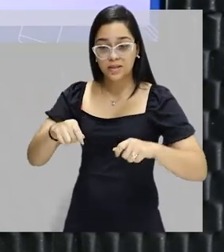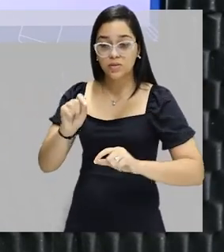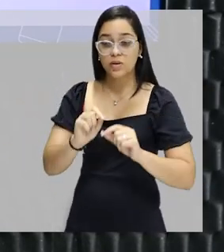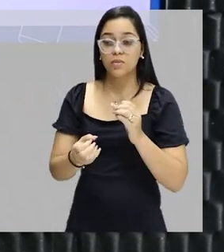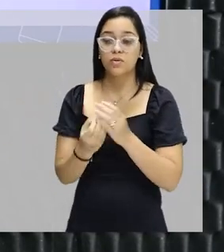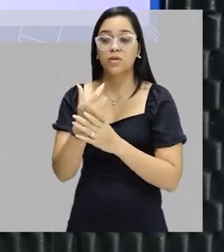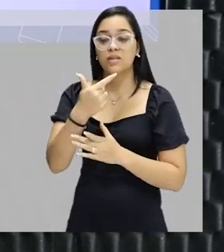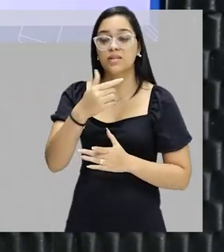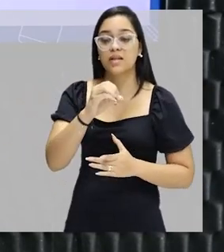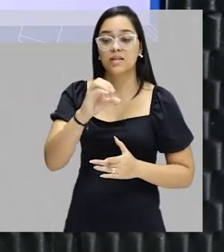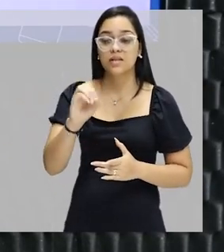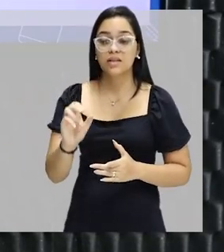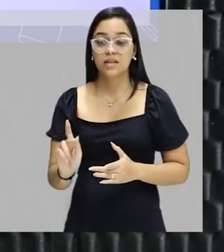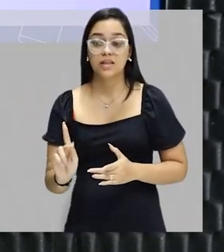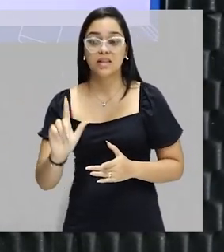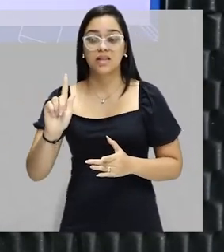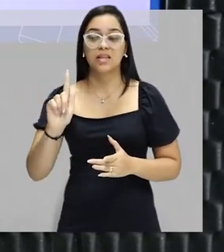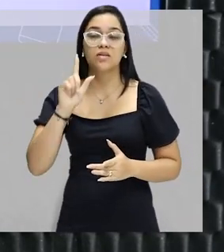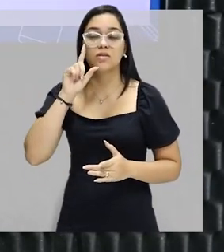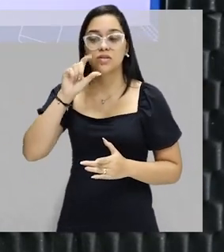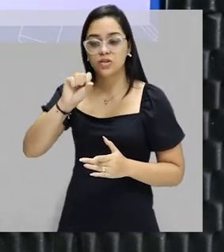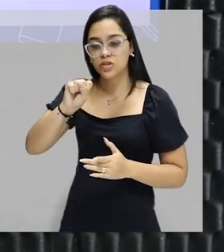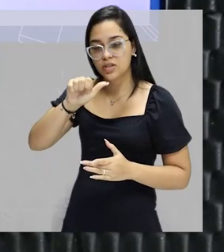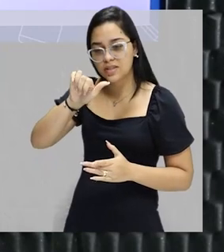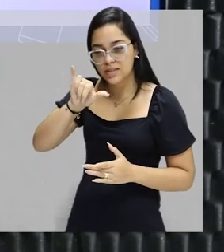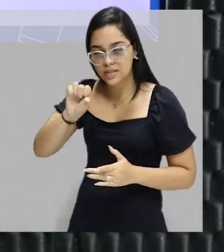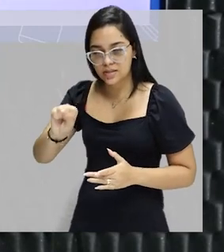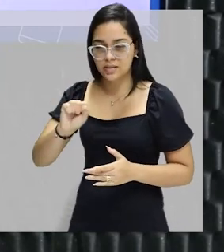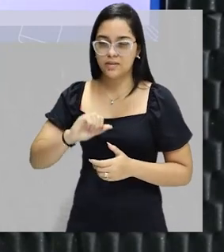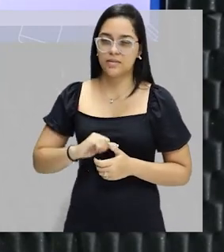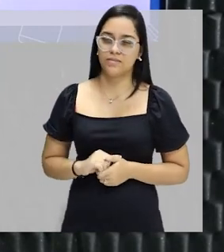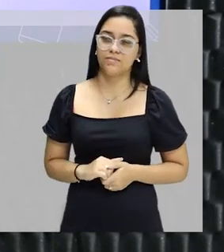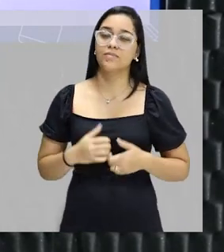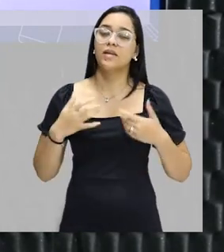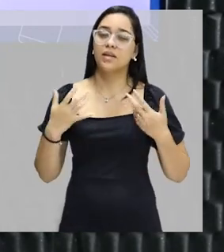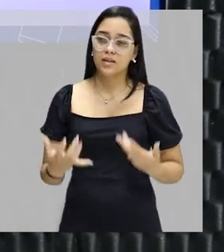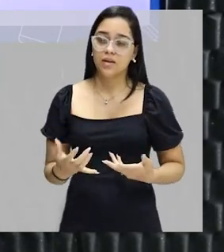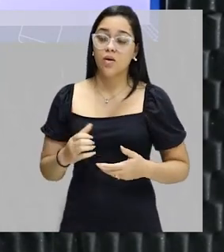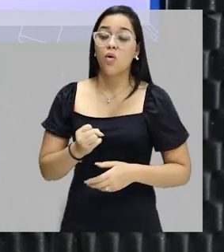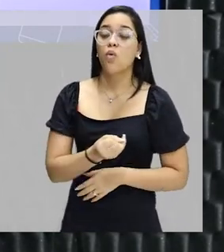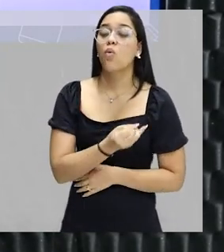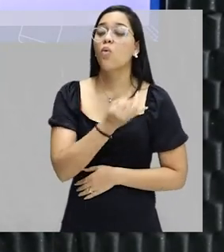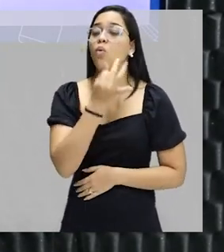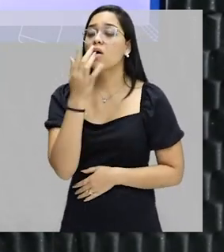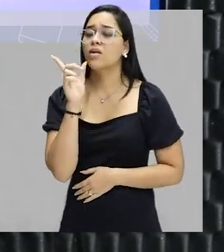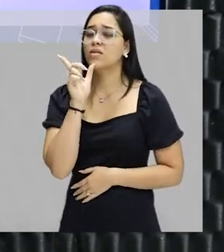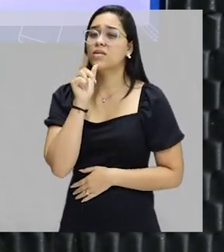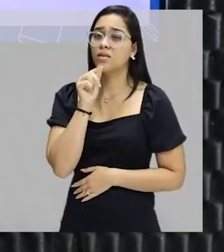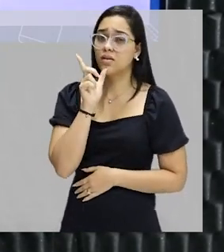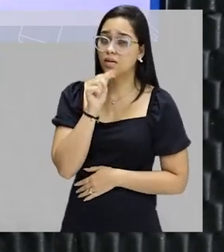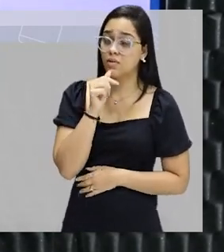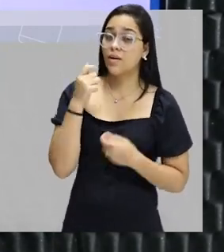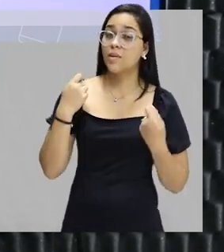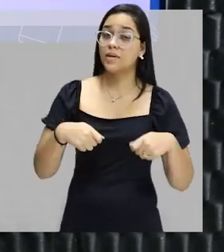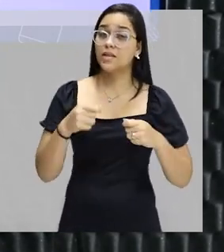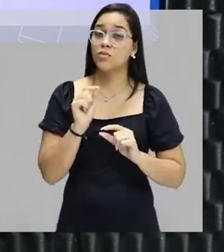700 kg, 700 kg desses sais. Então, quanto de água nós precisamos